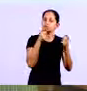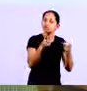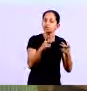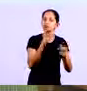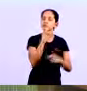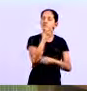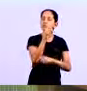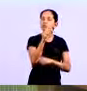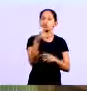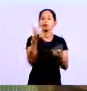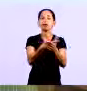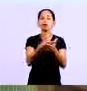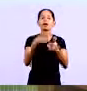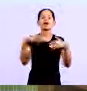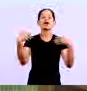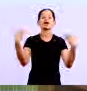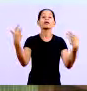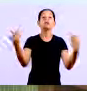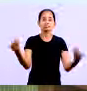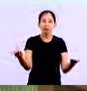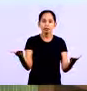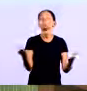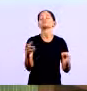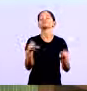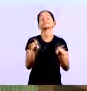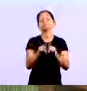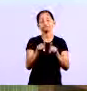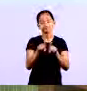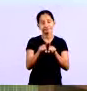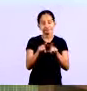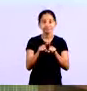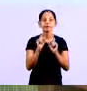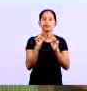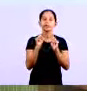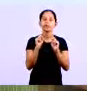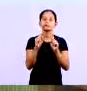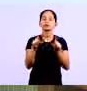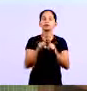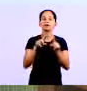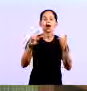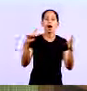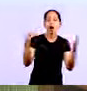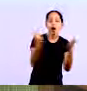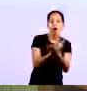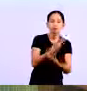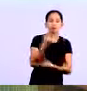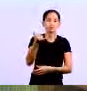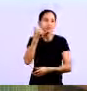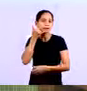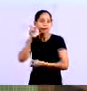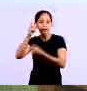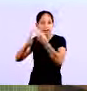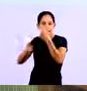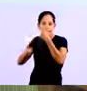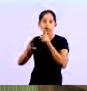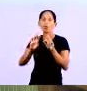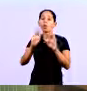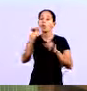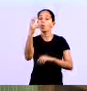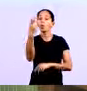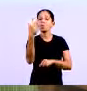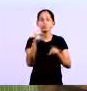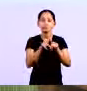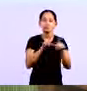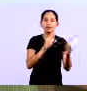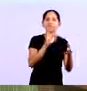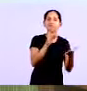venda Mas não tem o pagamento no seu extrato Isso pode acontecer Tanto pela questão de alguém ter cancelado Como pode acontecer de não ter